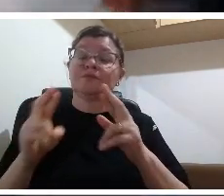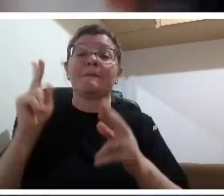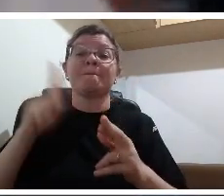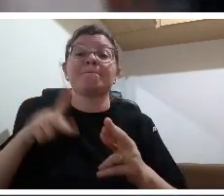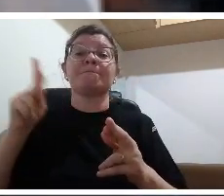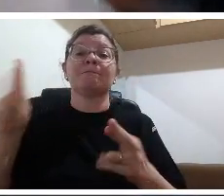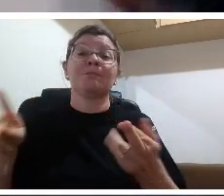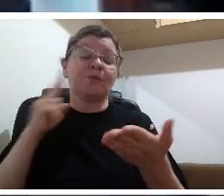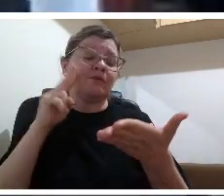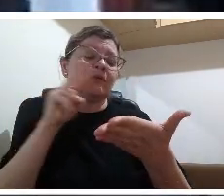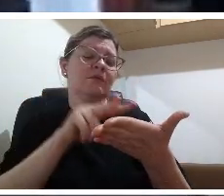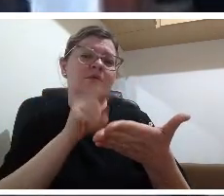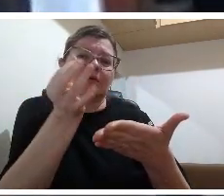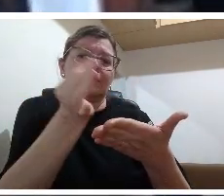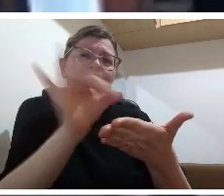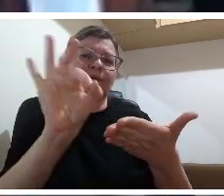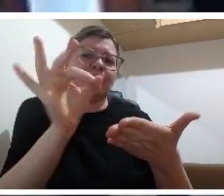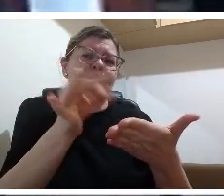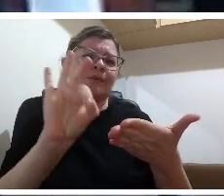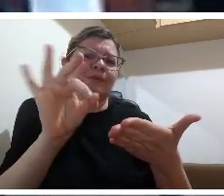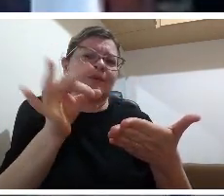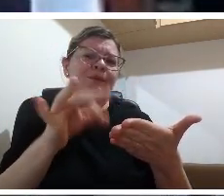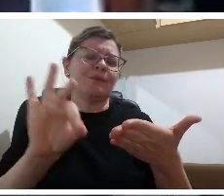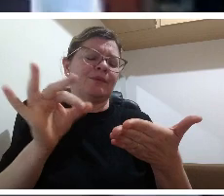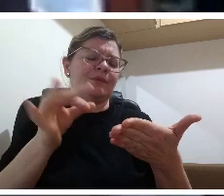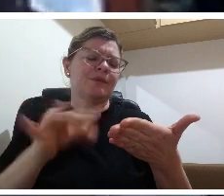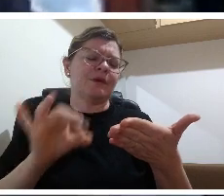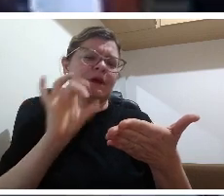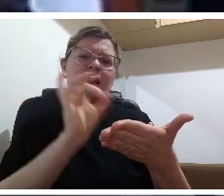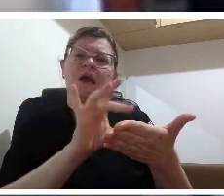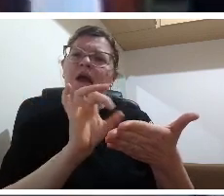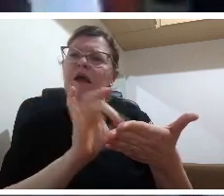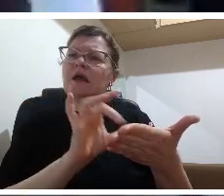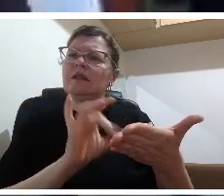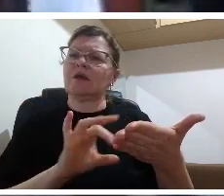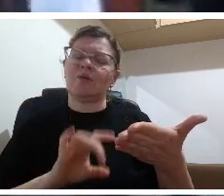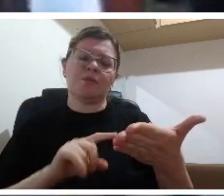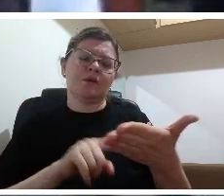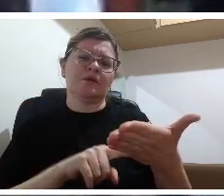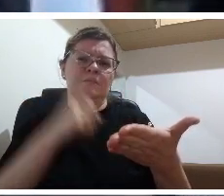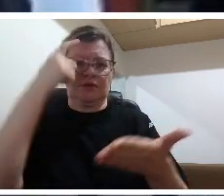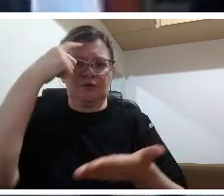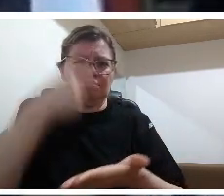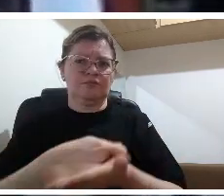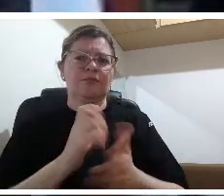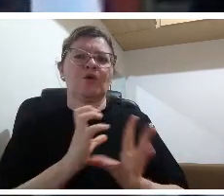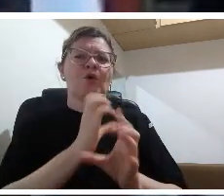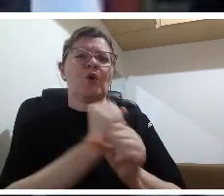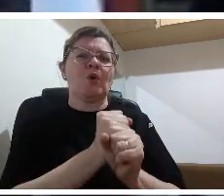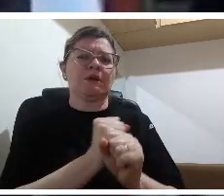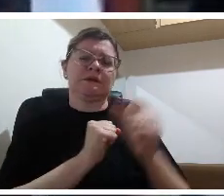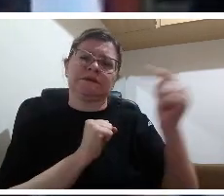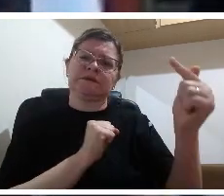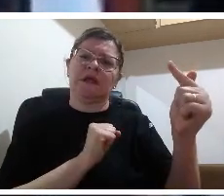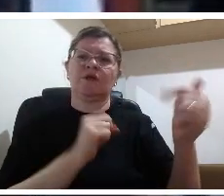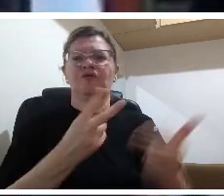verdade quem faz avaliação escolar é o professor o aluno eu diria se ele conseguir fazer boas